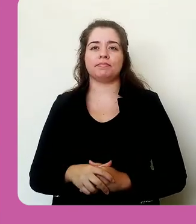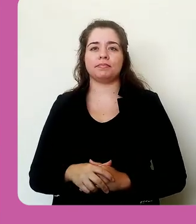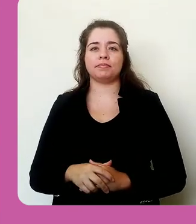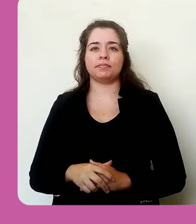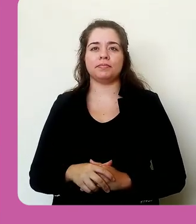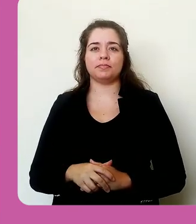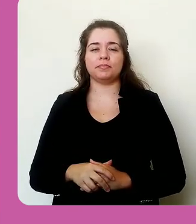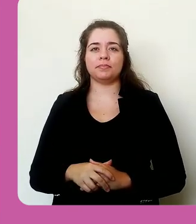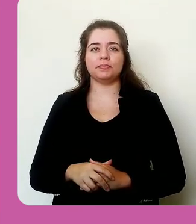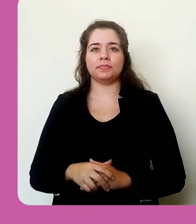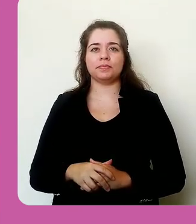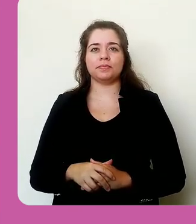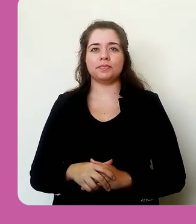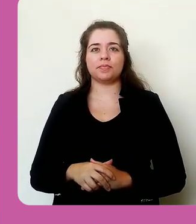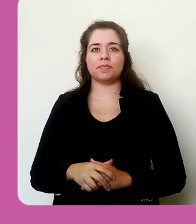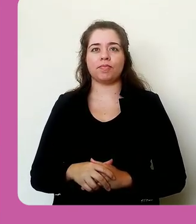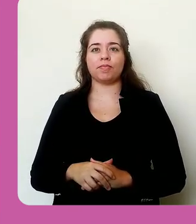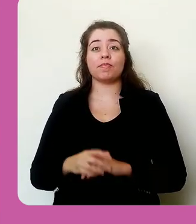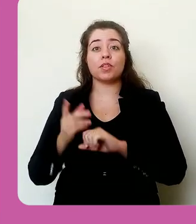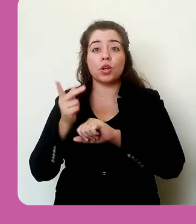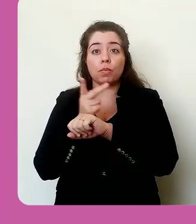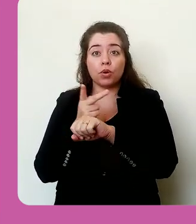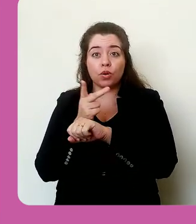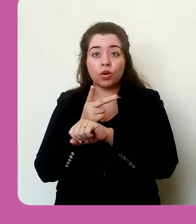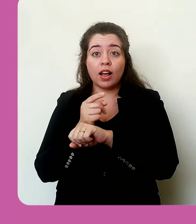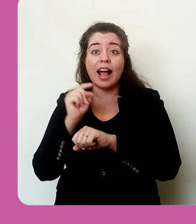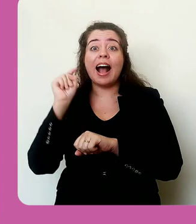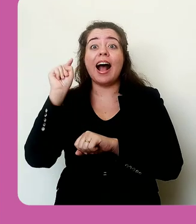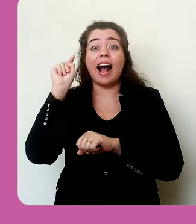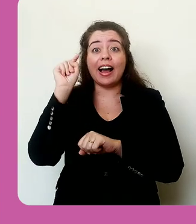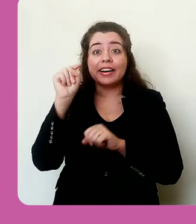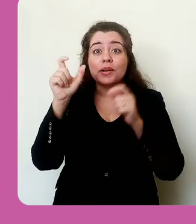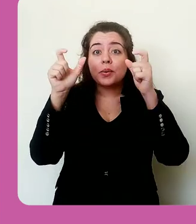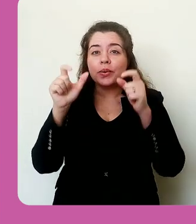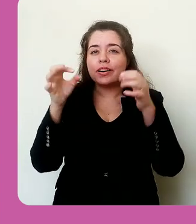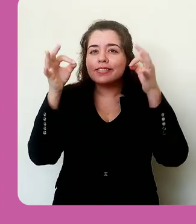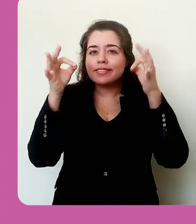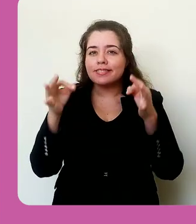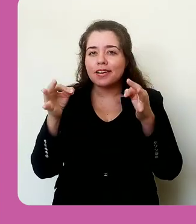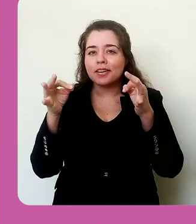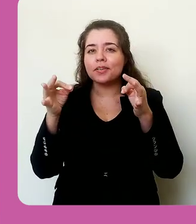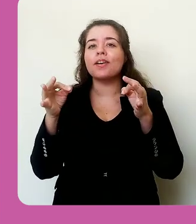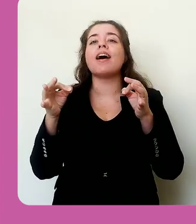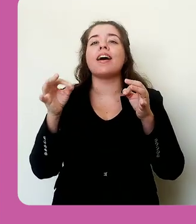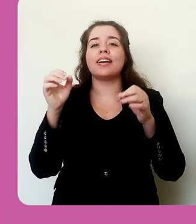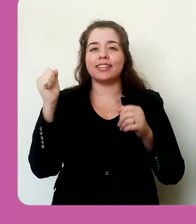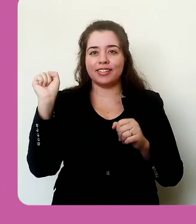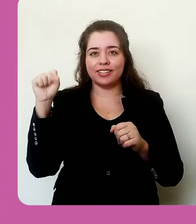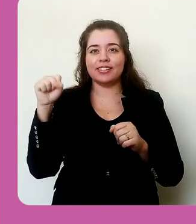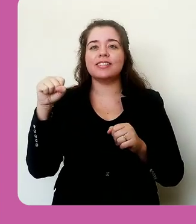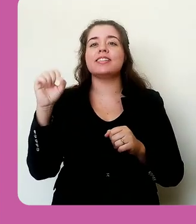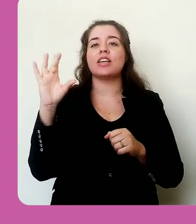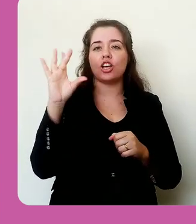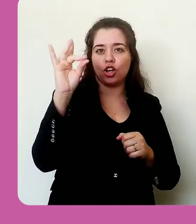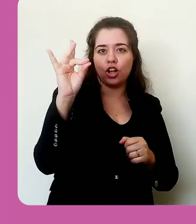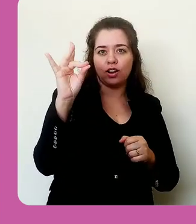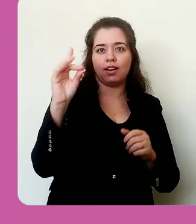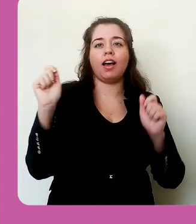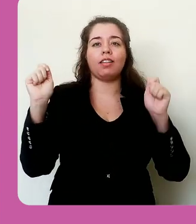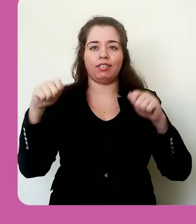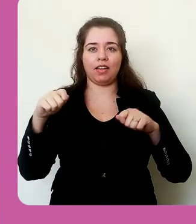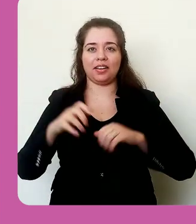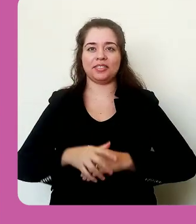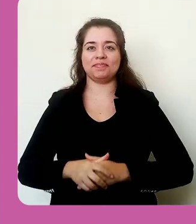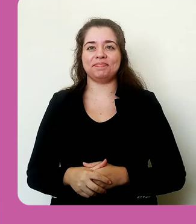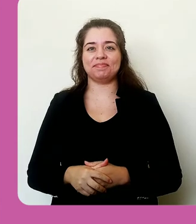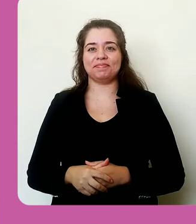vídeo. E aqui vocês dão Ctrl V para colar. Tá ok? Ó, dei um